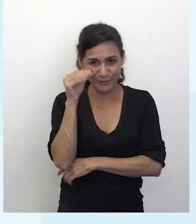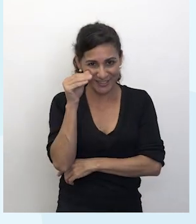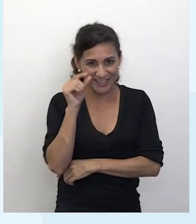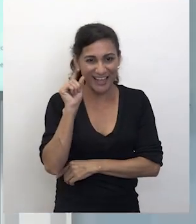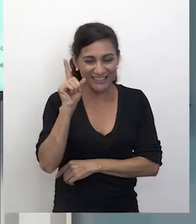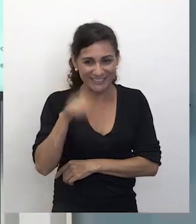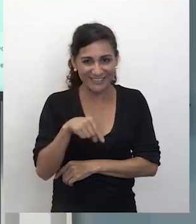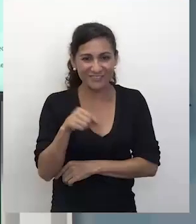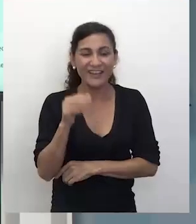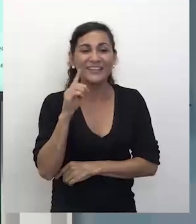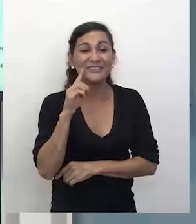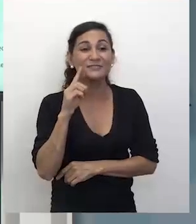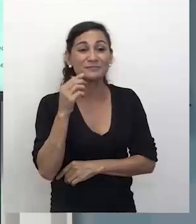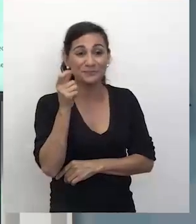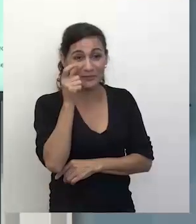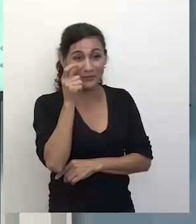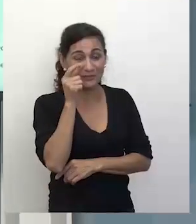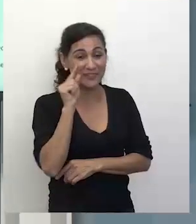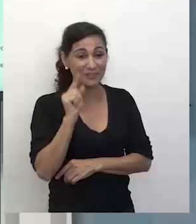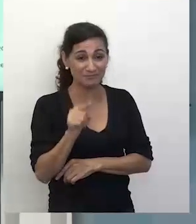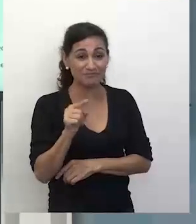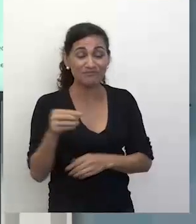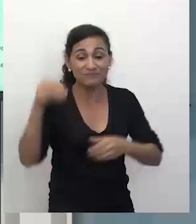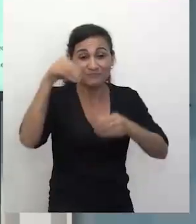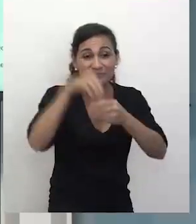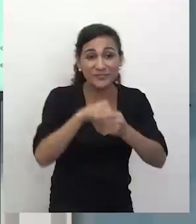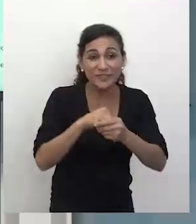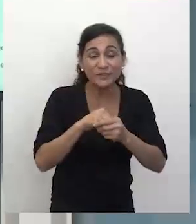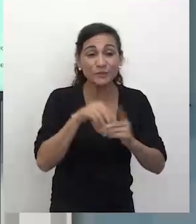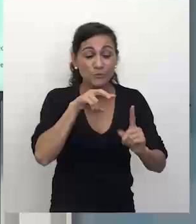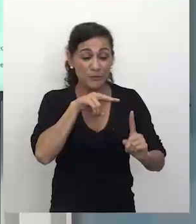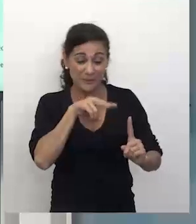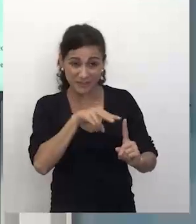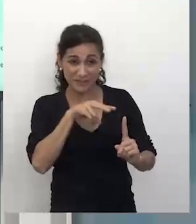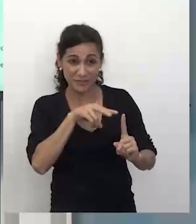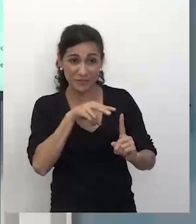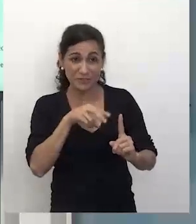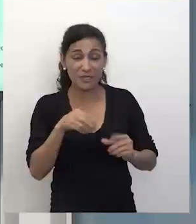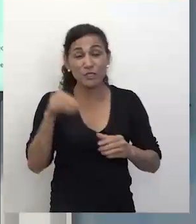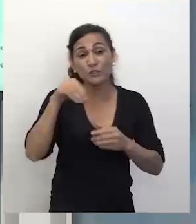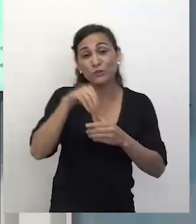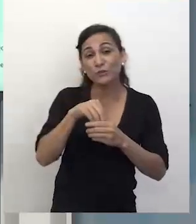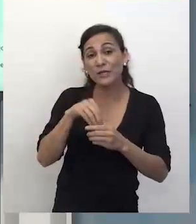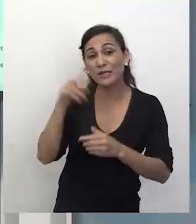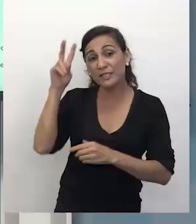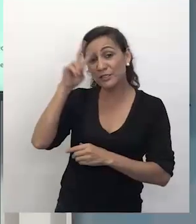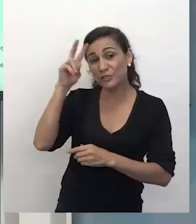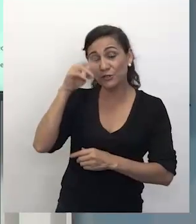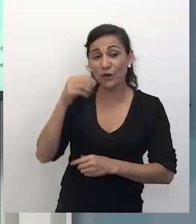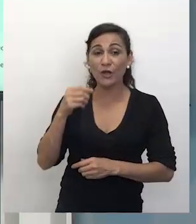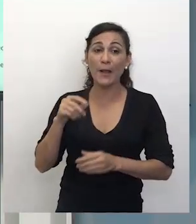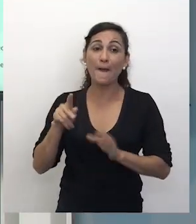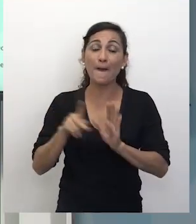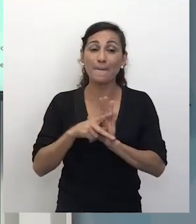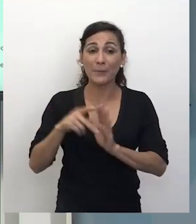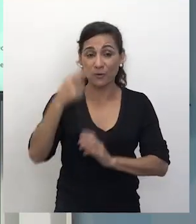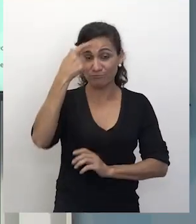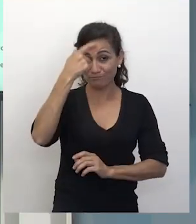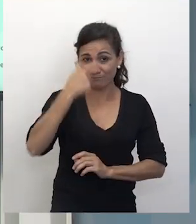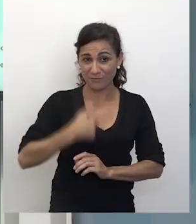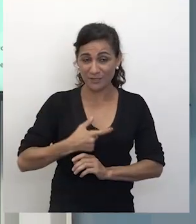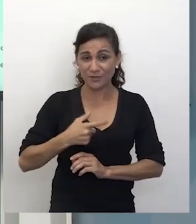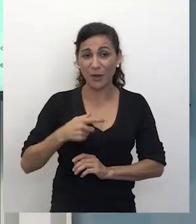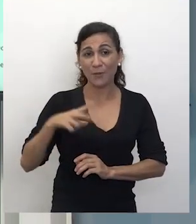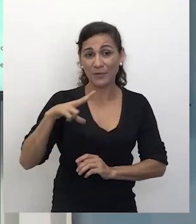que ele vai falar sobre os estrangeiros dentro de uma perspectiva de uma história pessoal muito particular. Veja, o Zimmel,